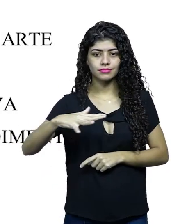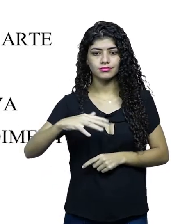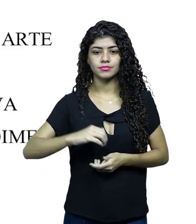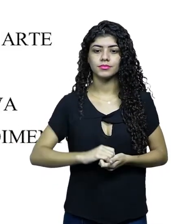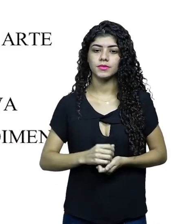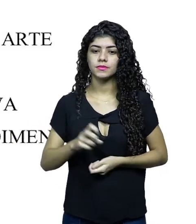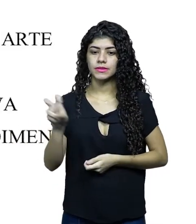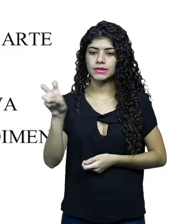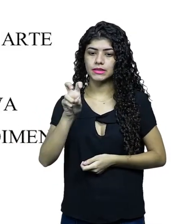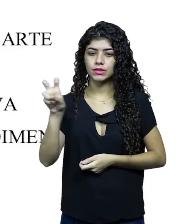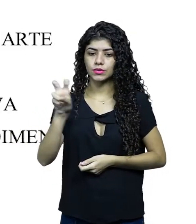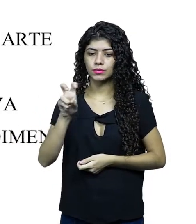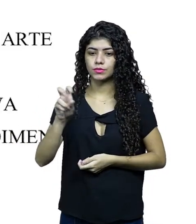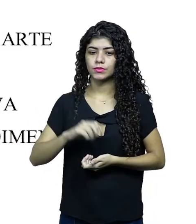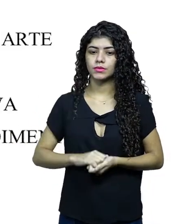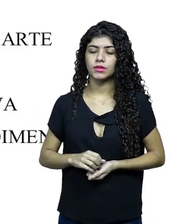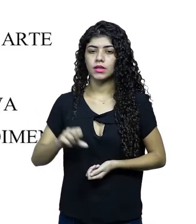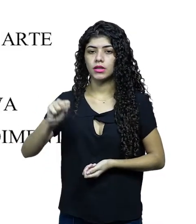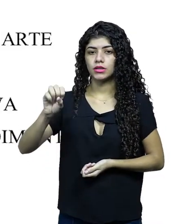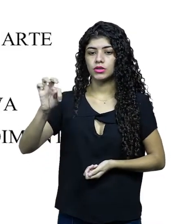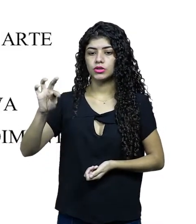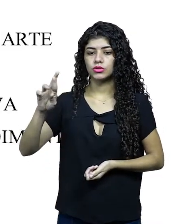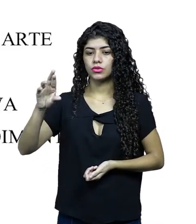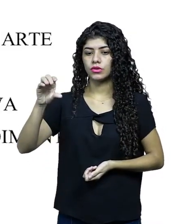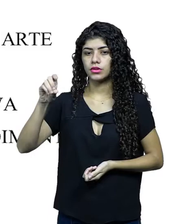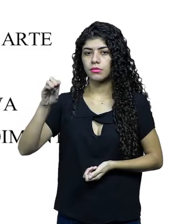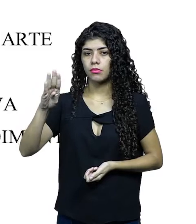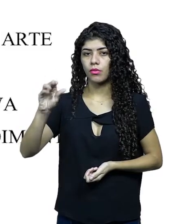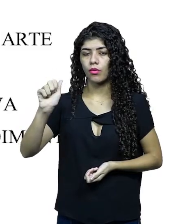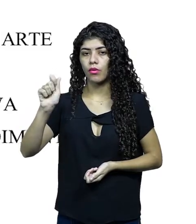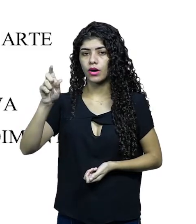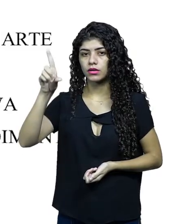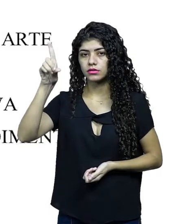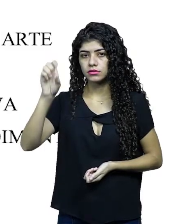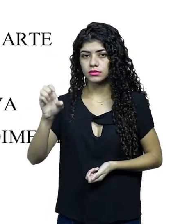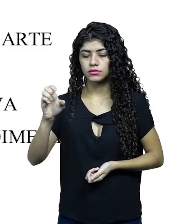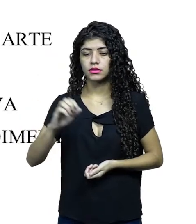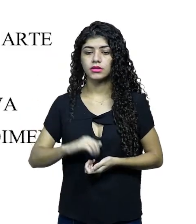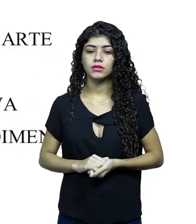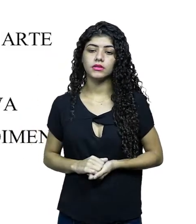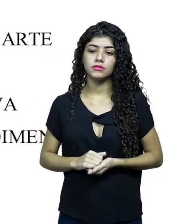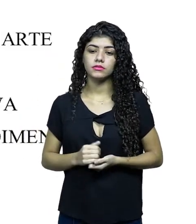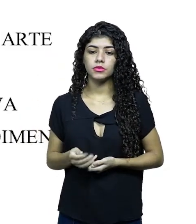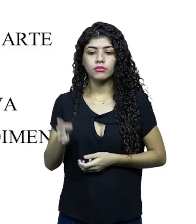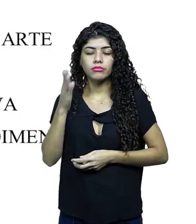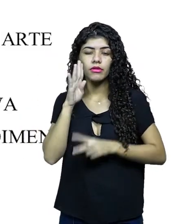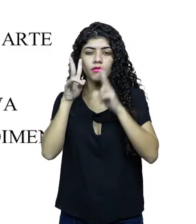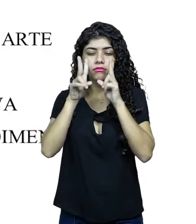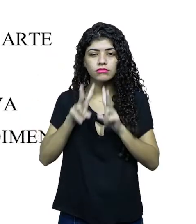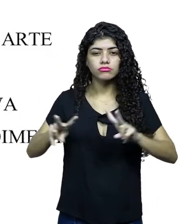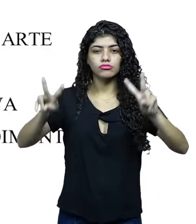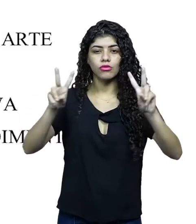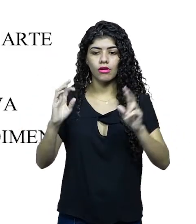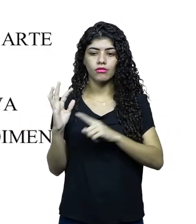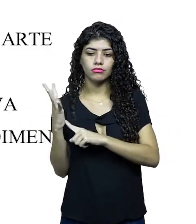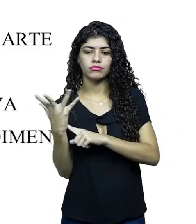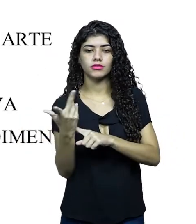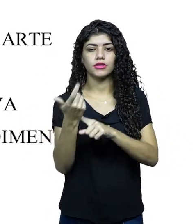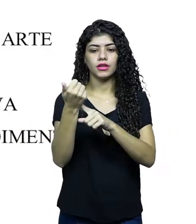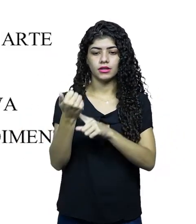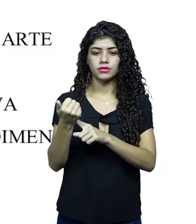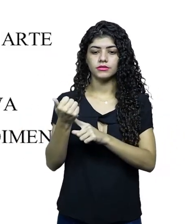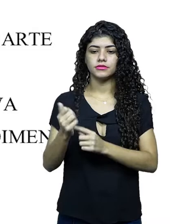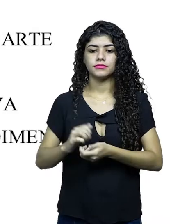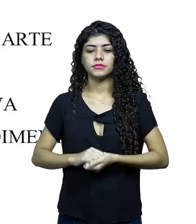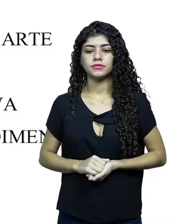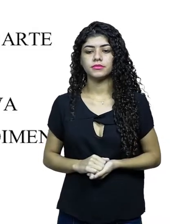concept de cenários. Cinco, storyboard. Seis, concepção visual e